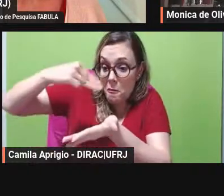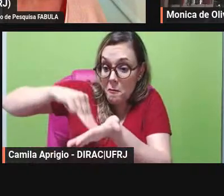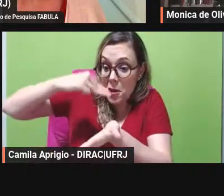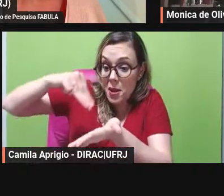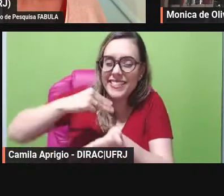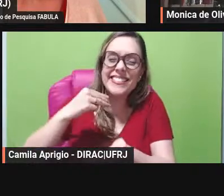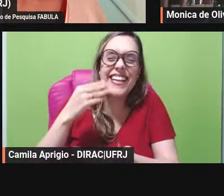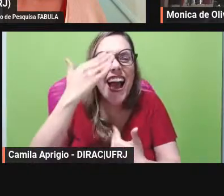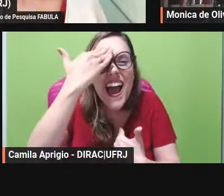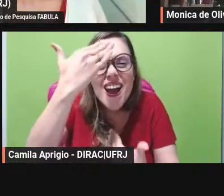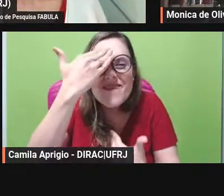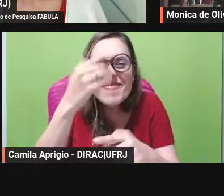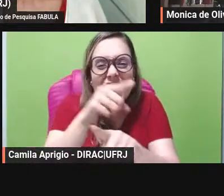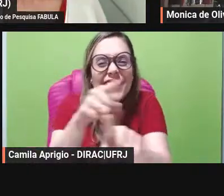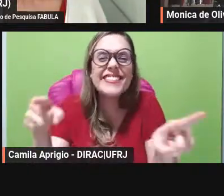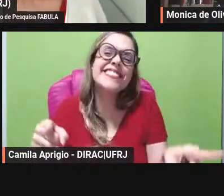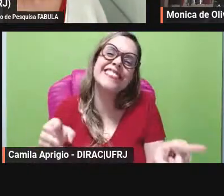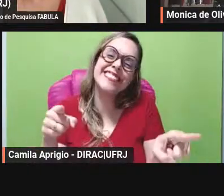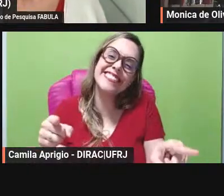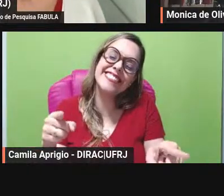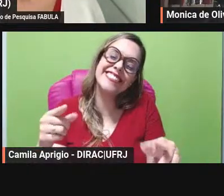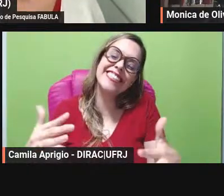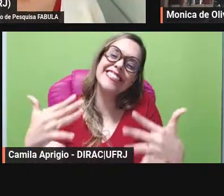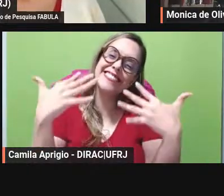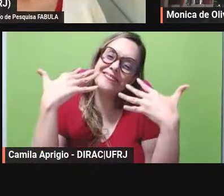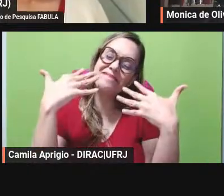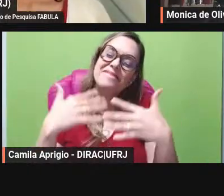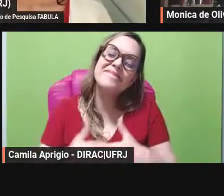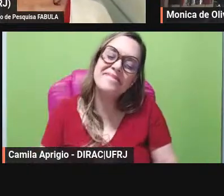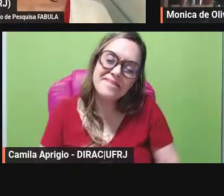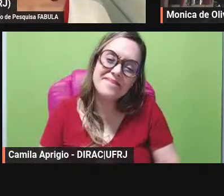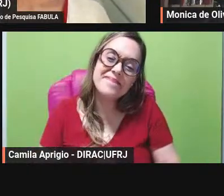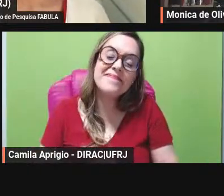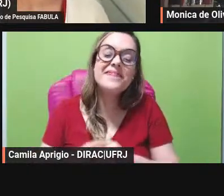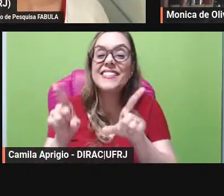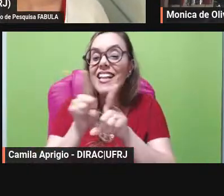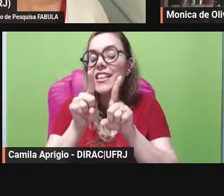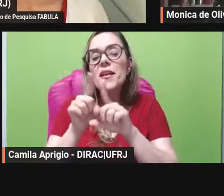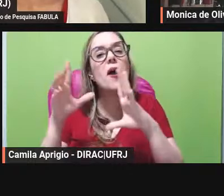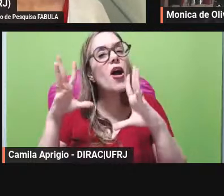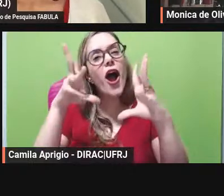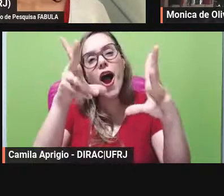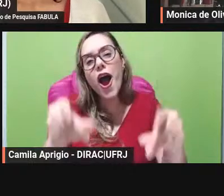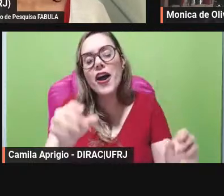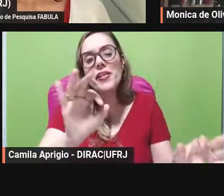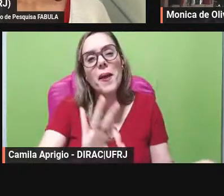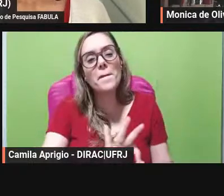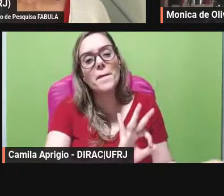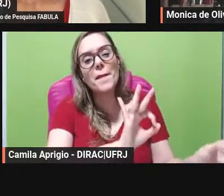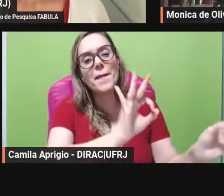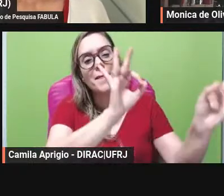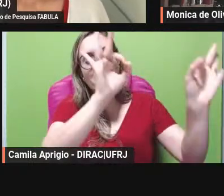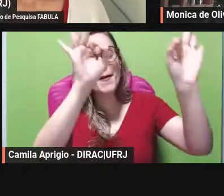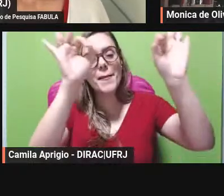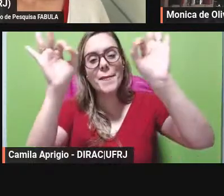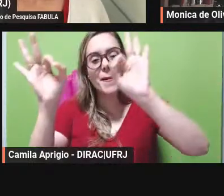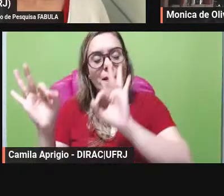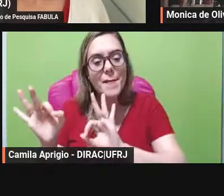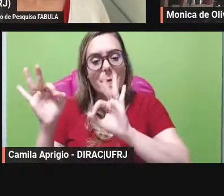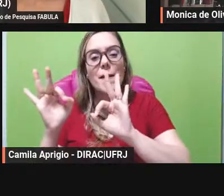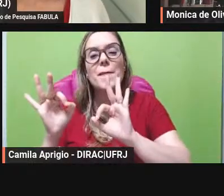pessoal por assistir tá e a todos vocês né espero que tenham que tenham aí